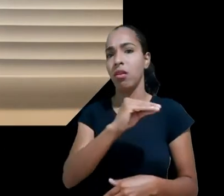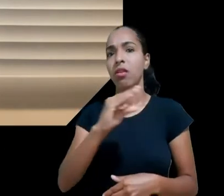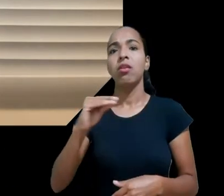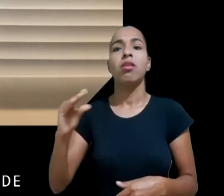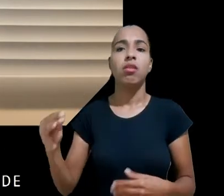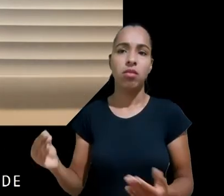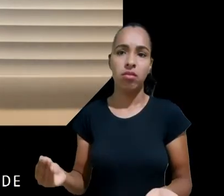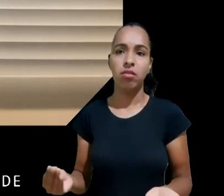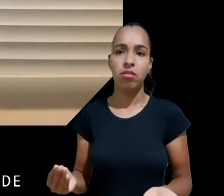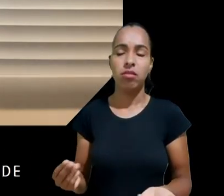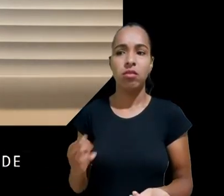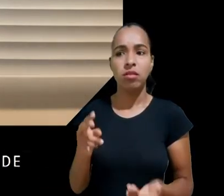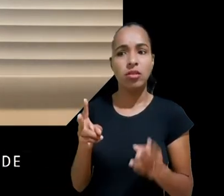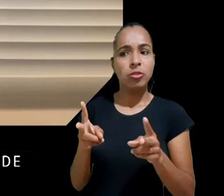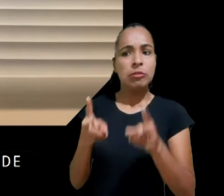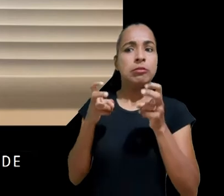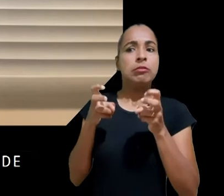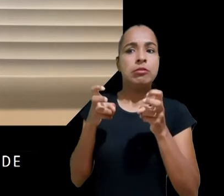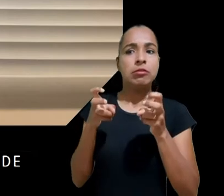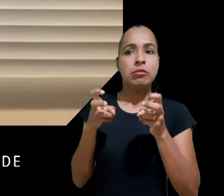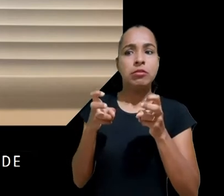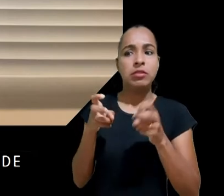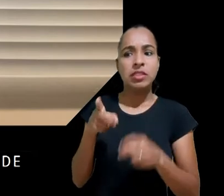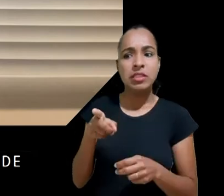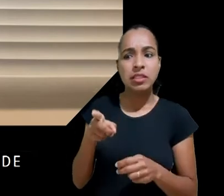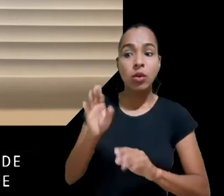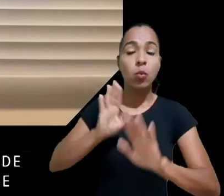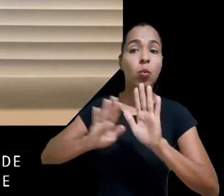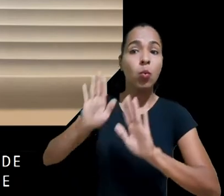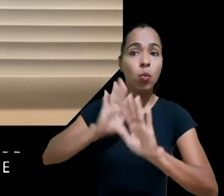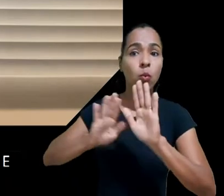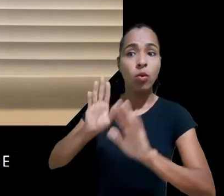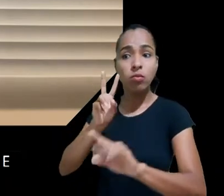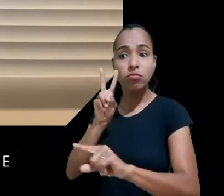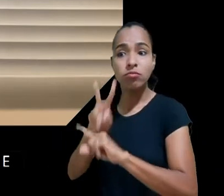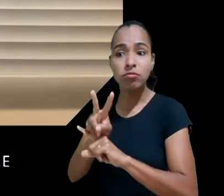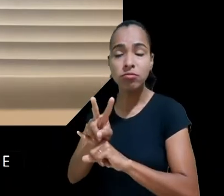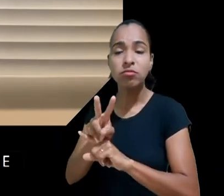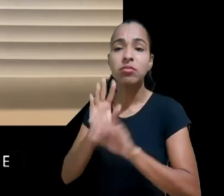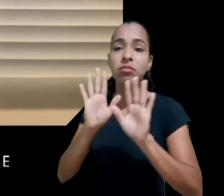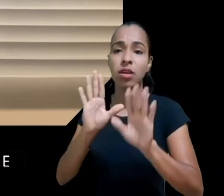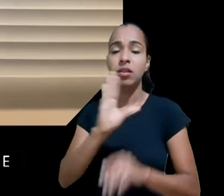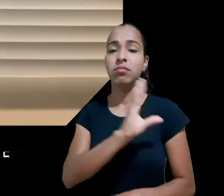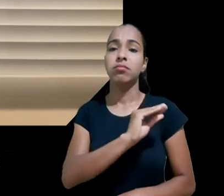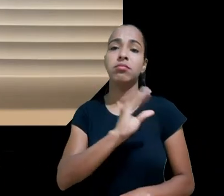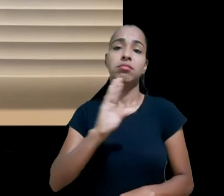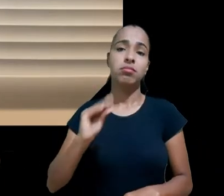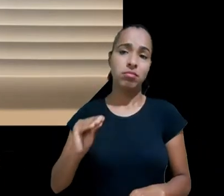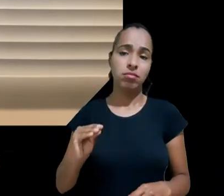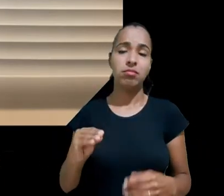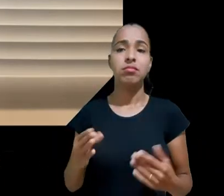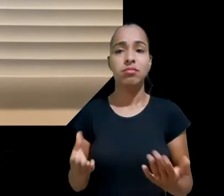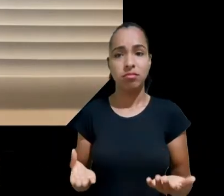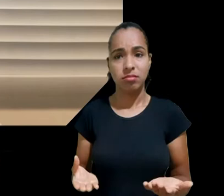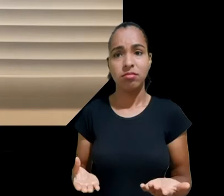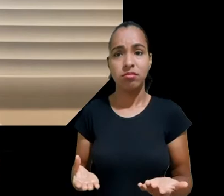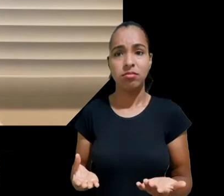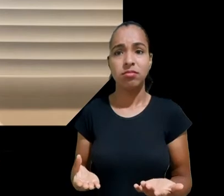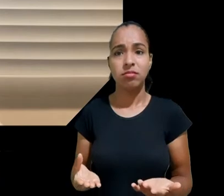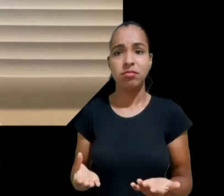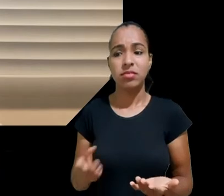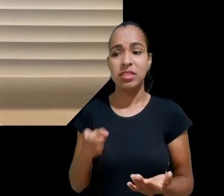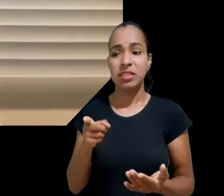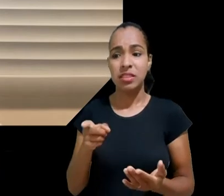evitável, era uma situação em que era muito clara ali que estava havendo uma violação a esses direitos das